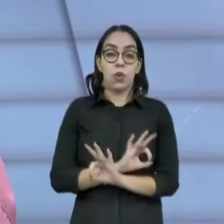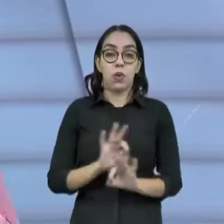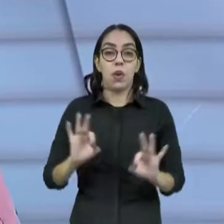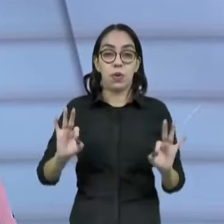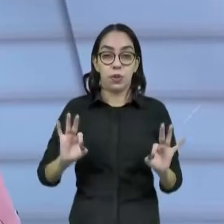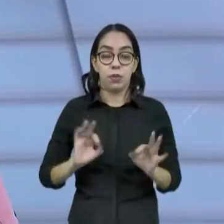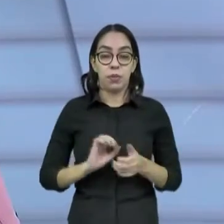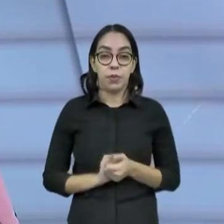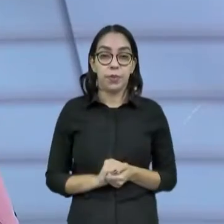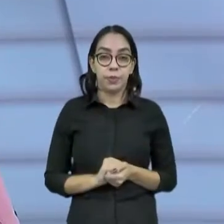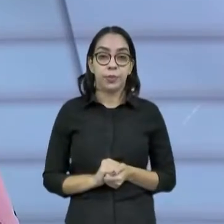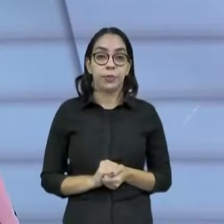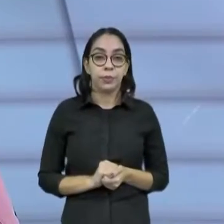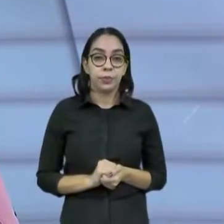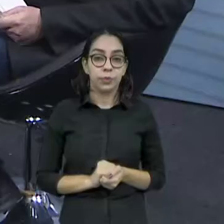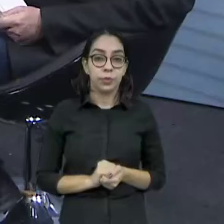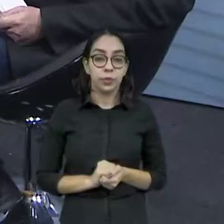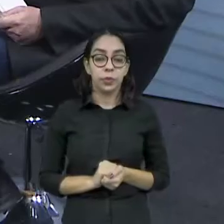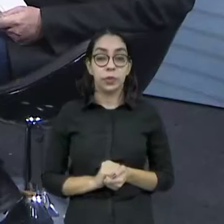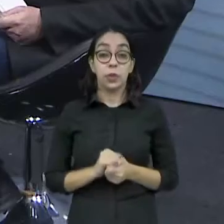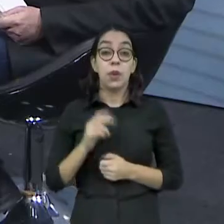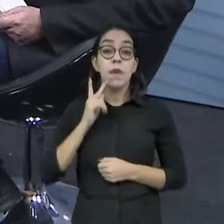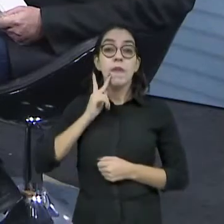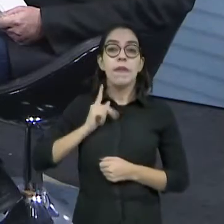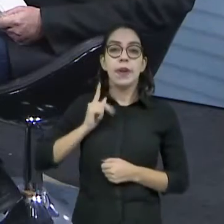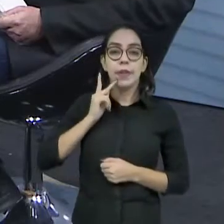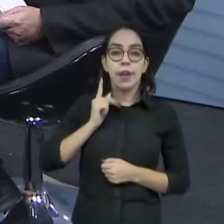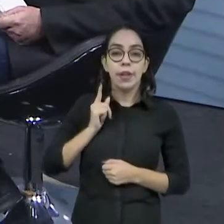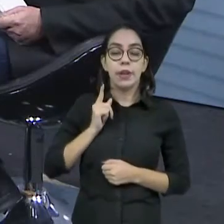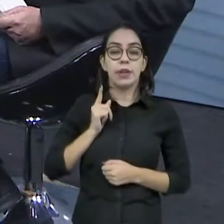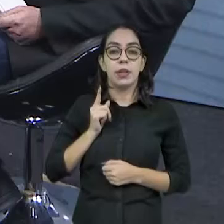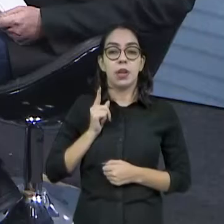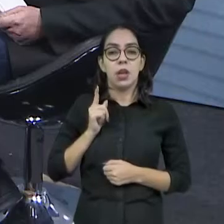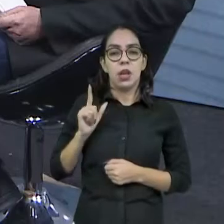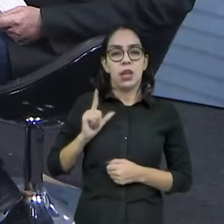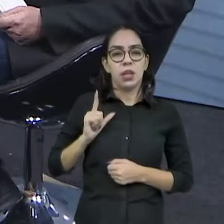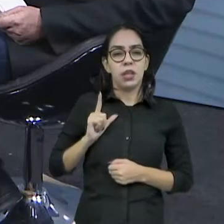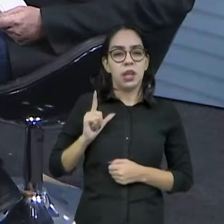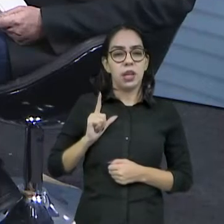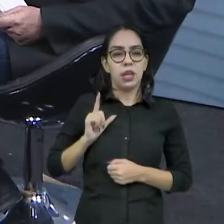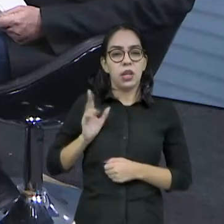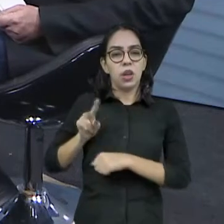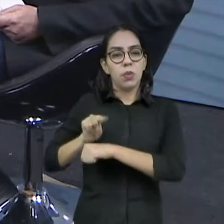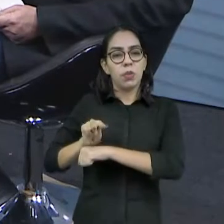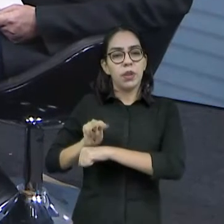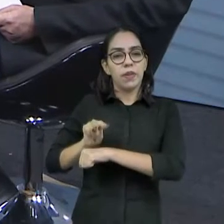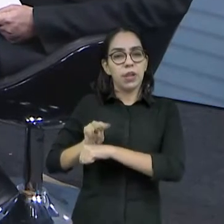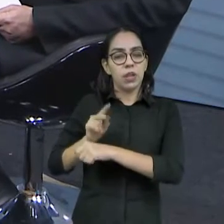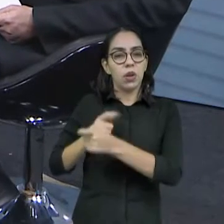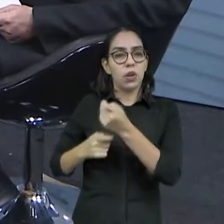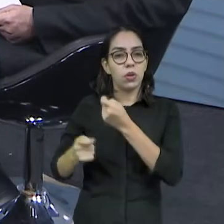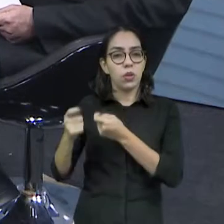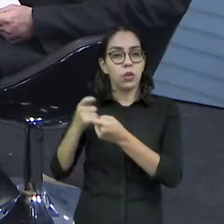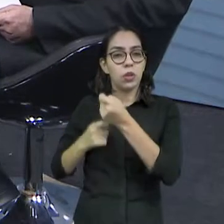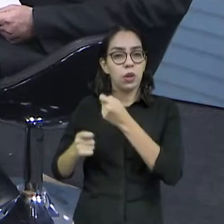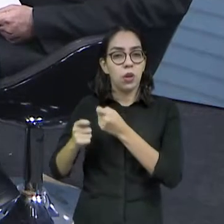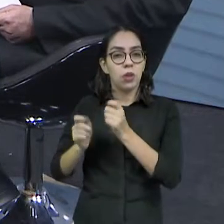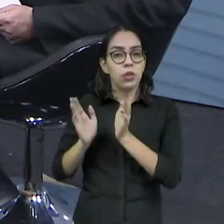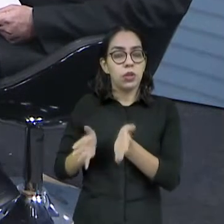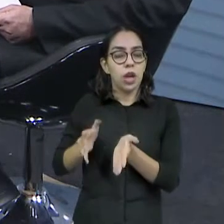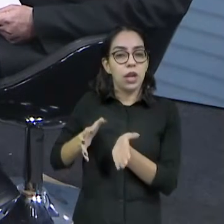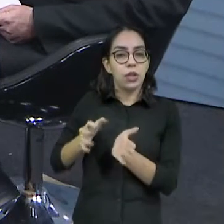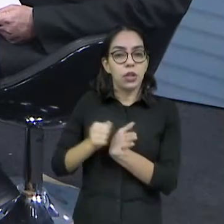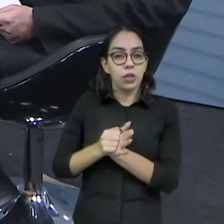coalizão em Fortaleza. Fortaleza parece que tem também um tal observatório de negócios da cidade. Dessa